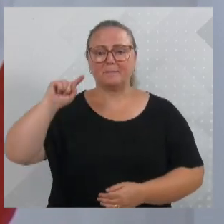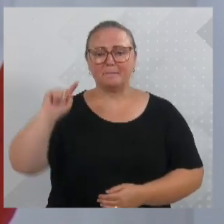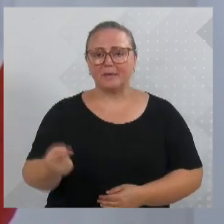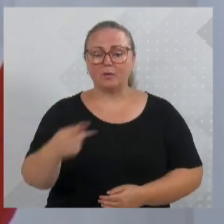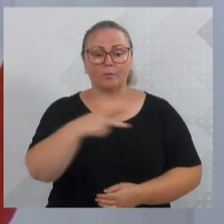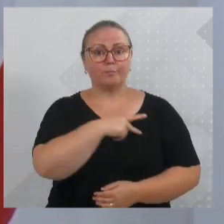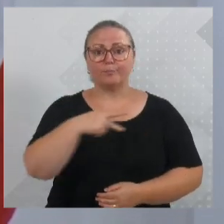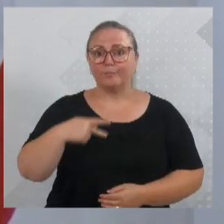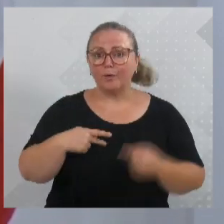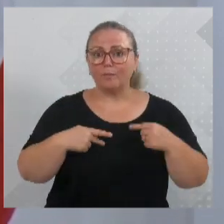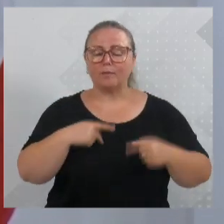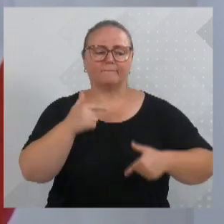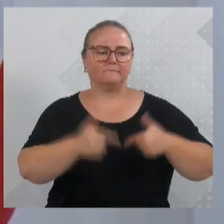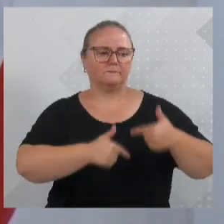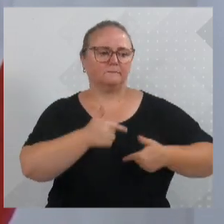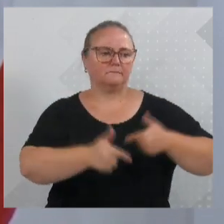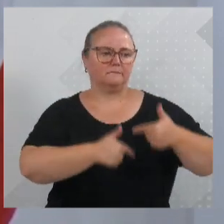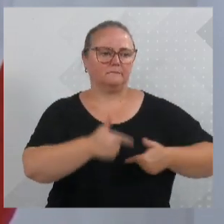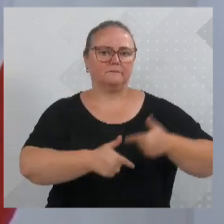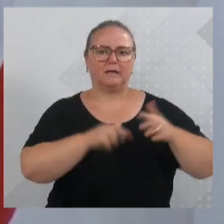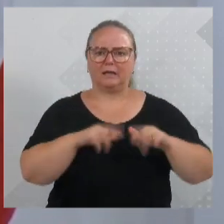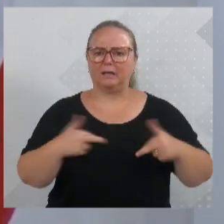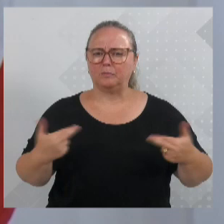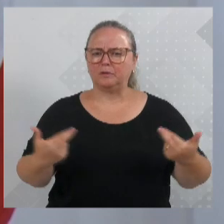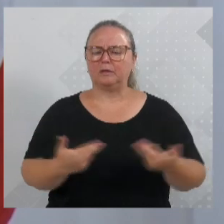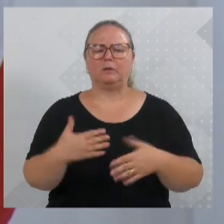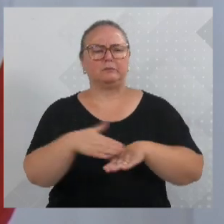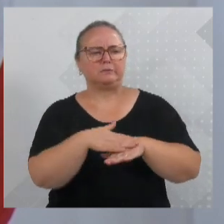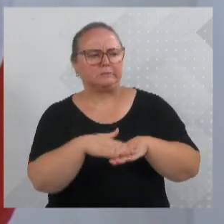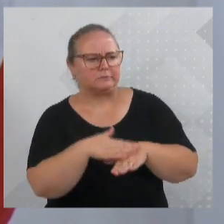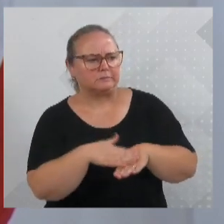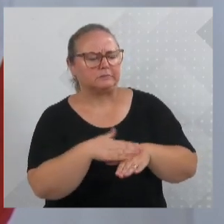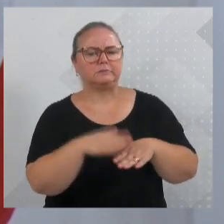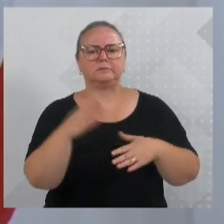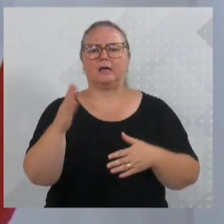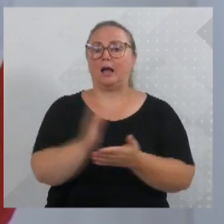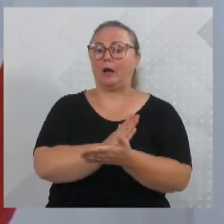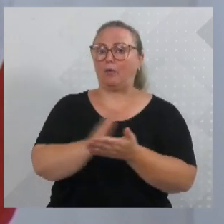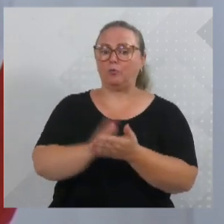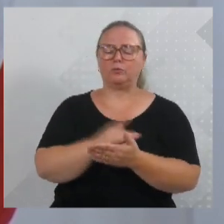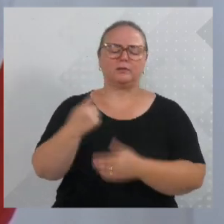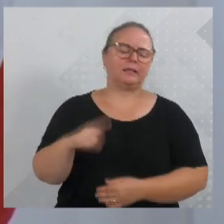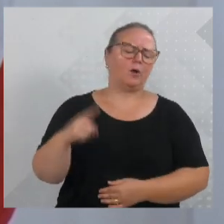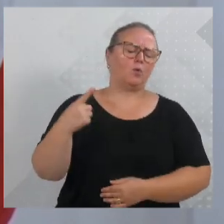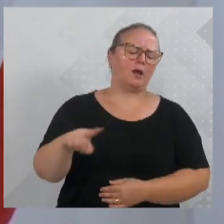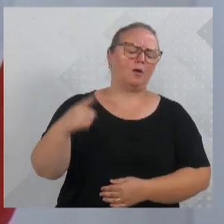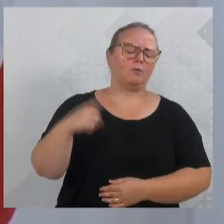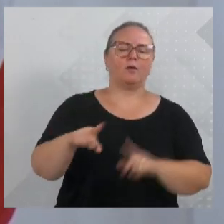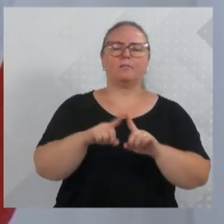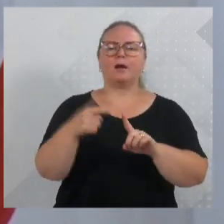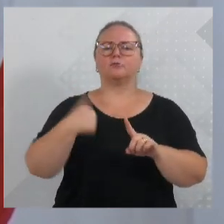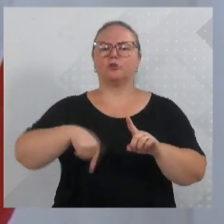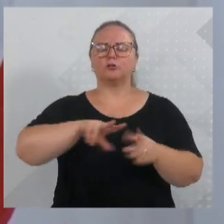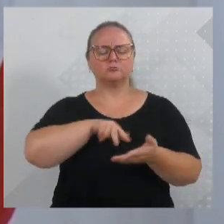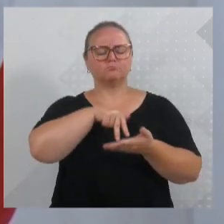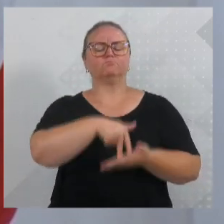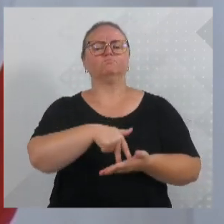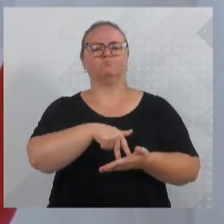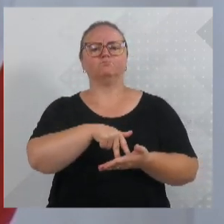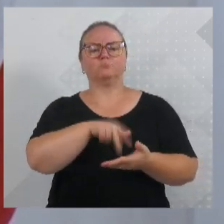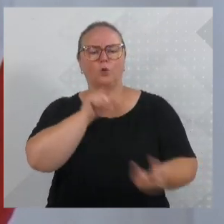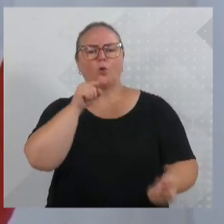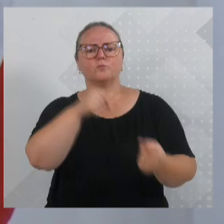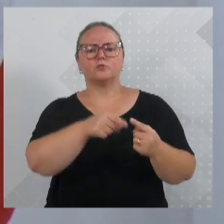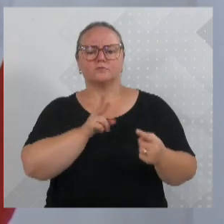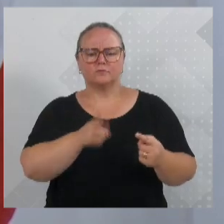é fruto de muito trabalho, de muita reunião, de muita conversa, de ouvir muito não, mas de não desistir do objetivo sincero e verdadeiro de fazer